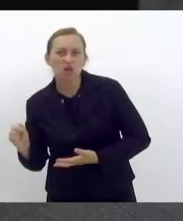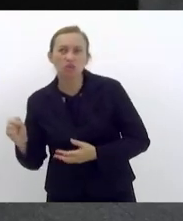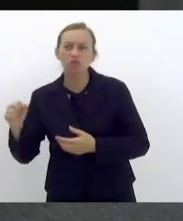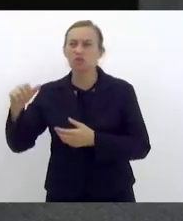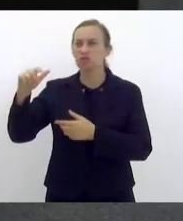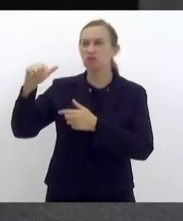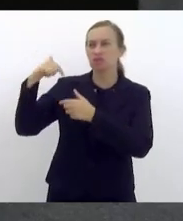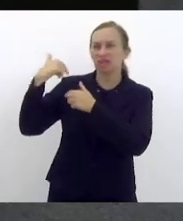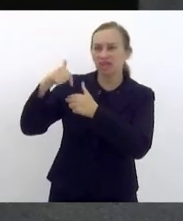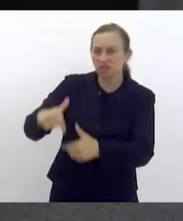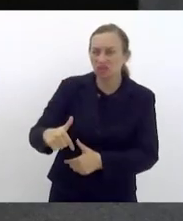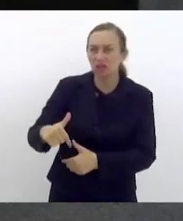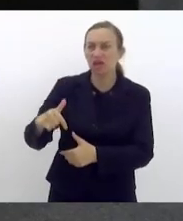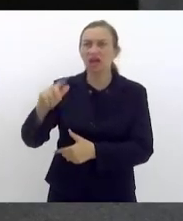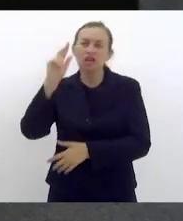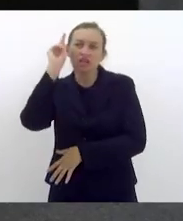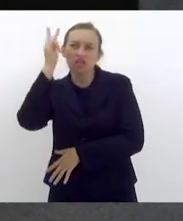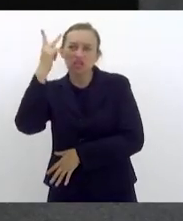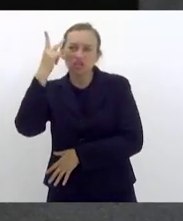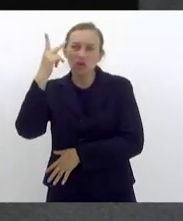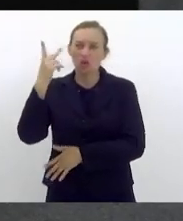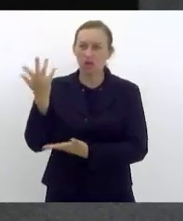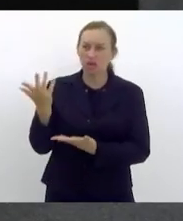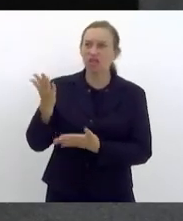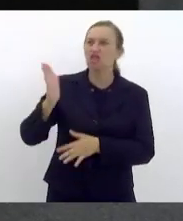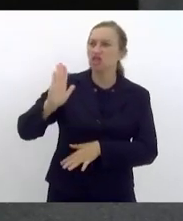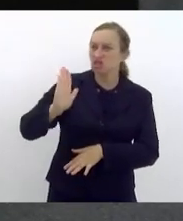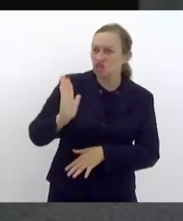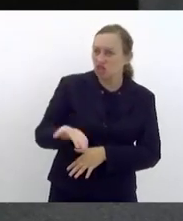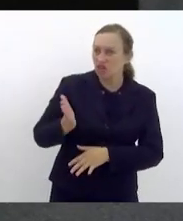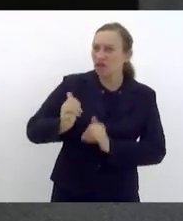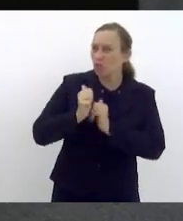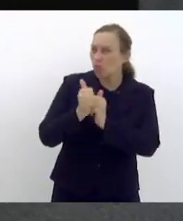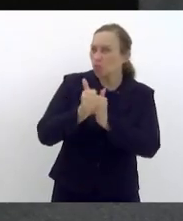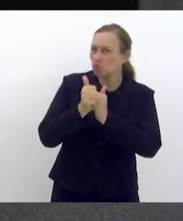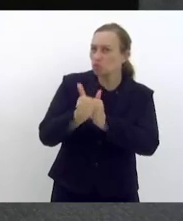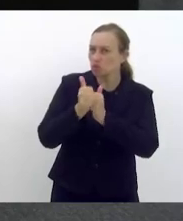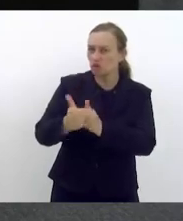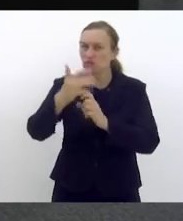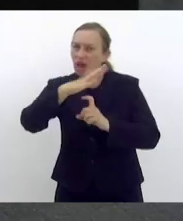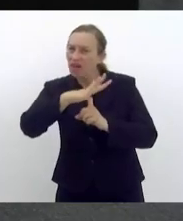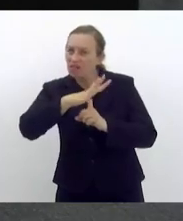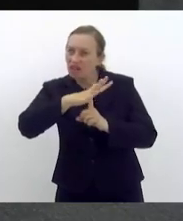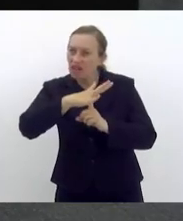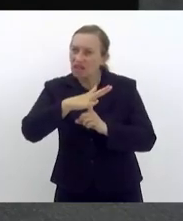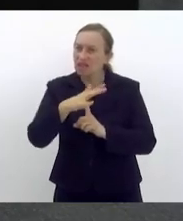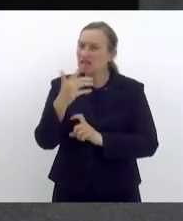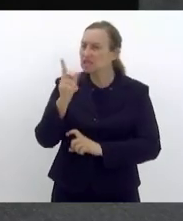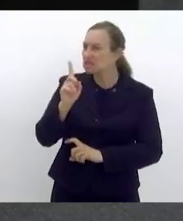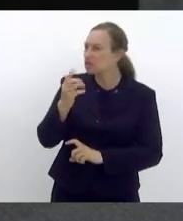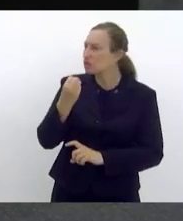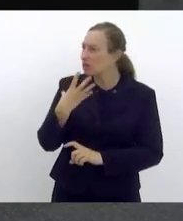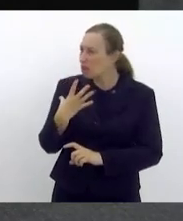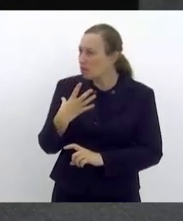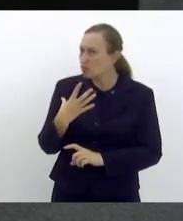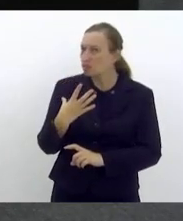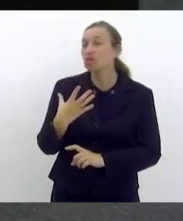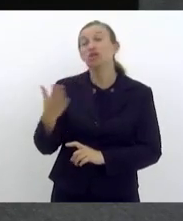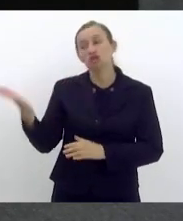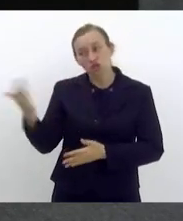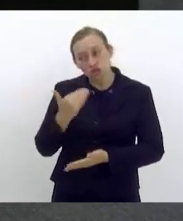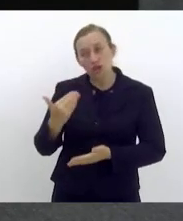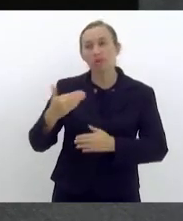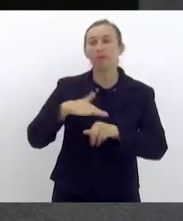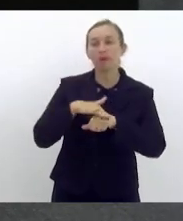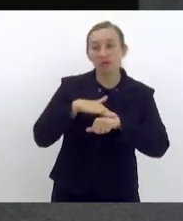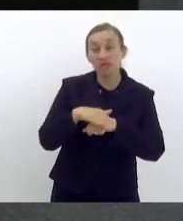tradicionais, uma associação tradicional, que já vem conduzindo a feira. Se não está bom, chama para conversa, mas o diálogo tem